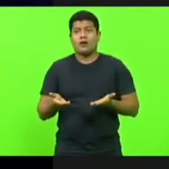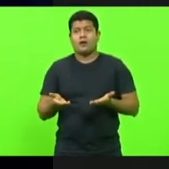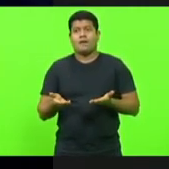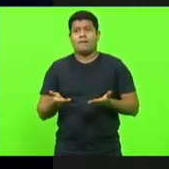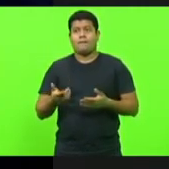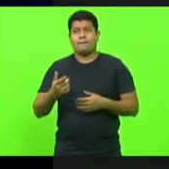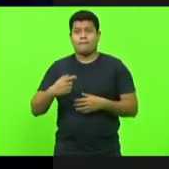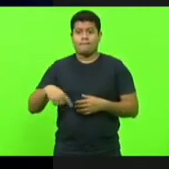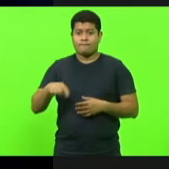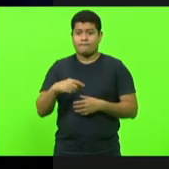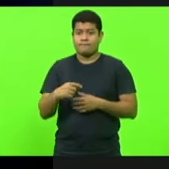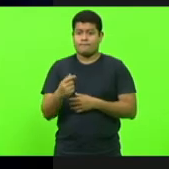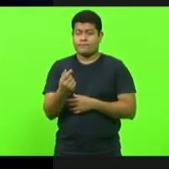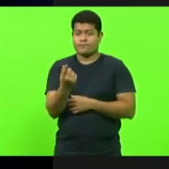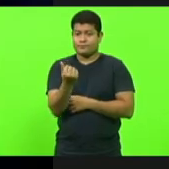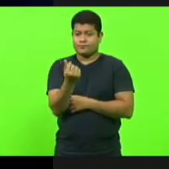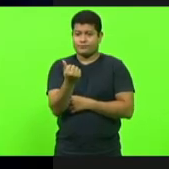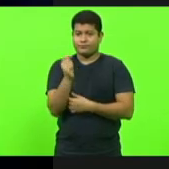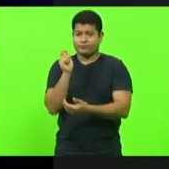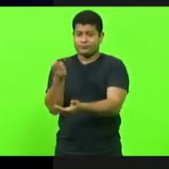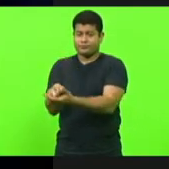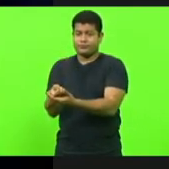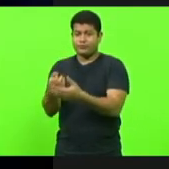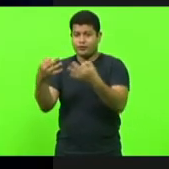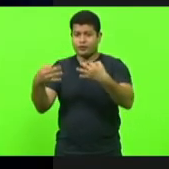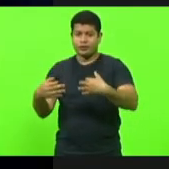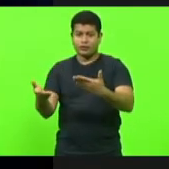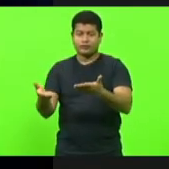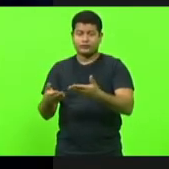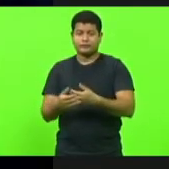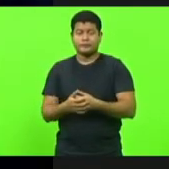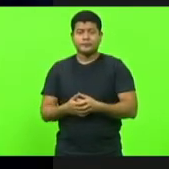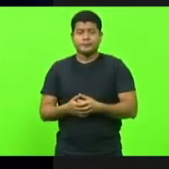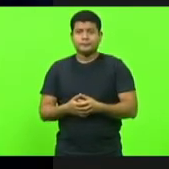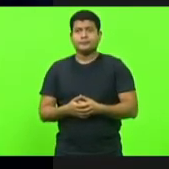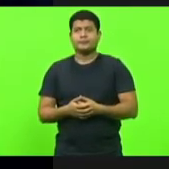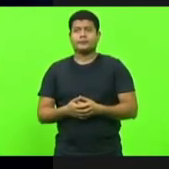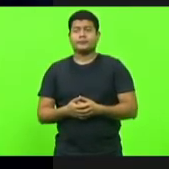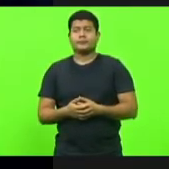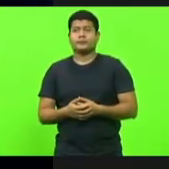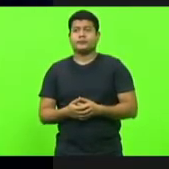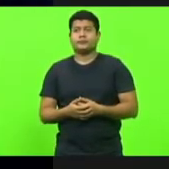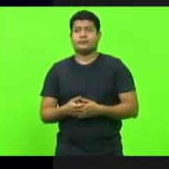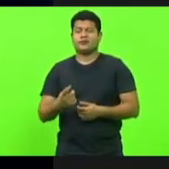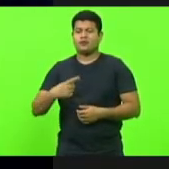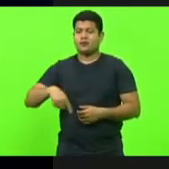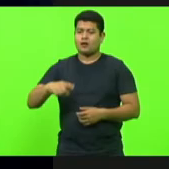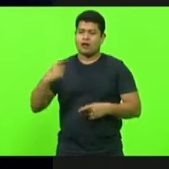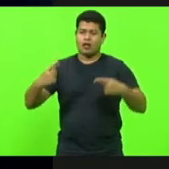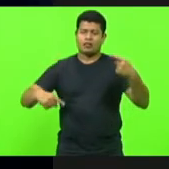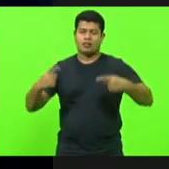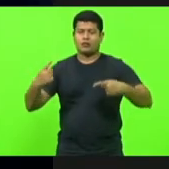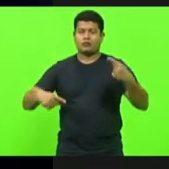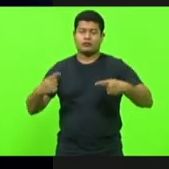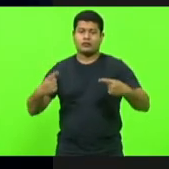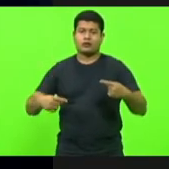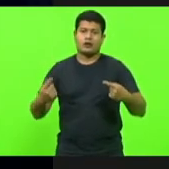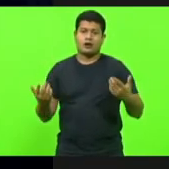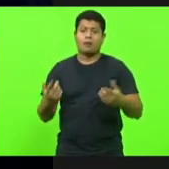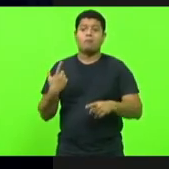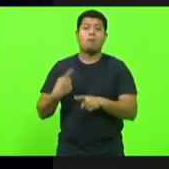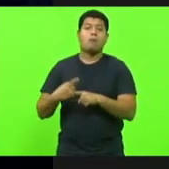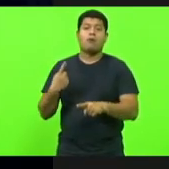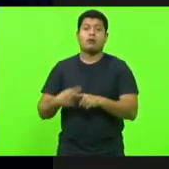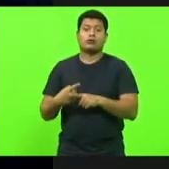nossas emendas impositivas pagas. Não vamos aqui discutir o motivo, cada